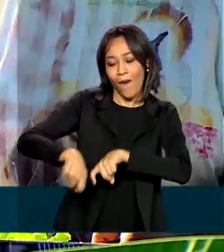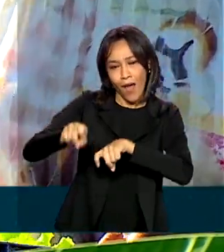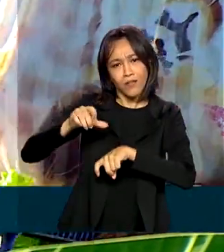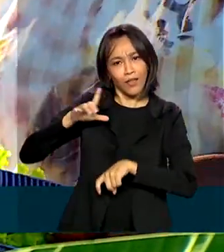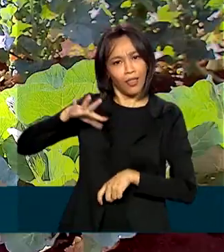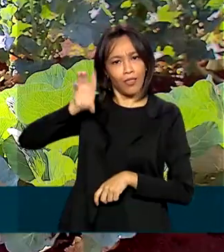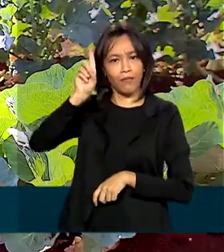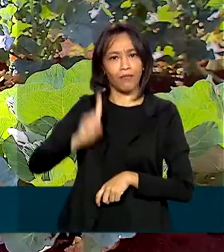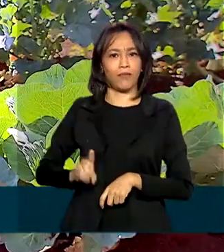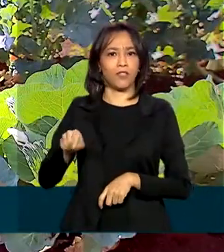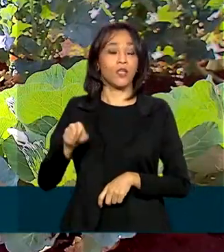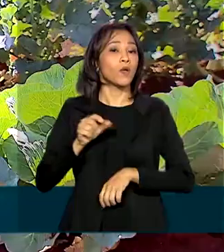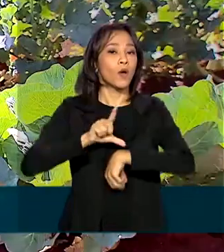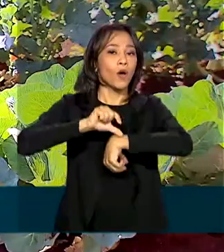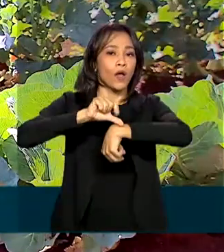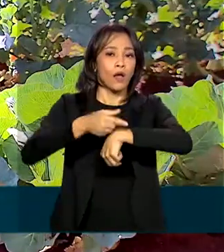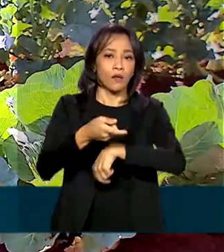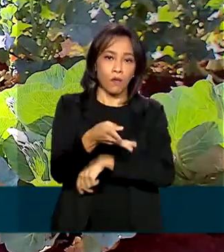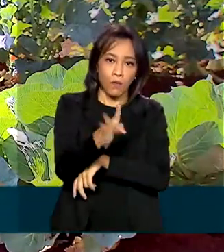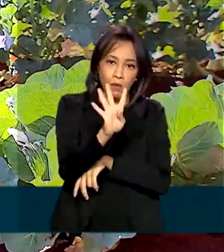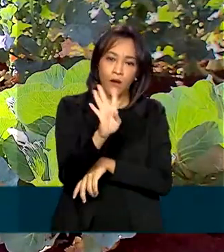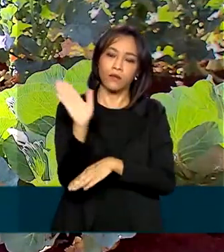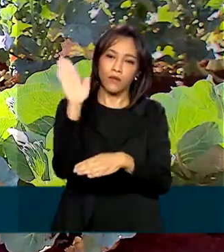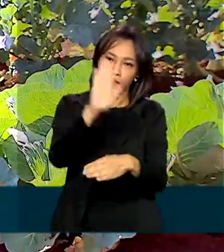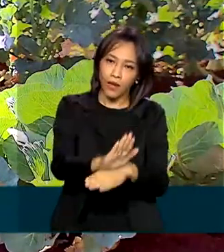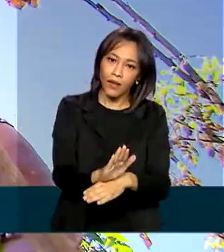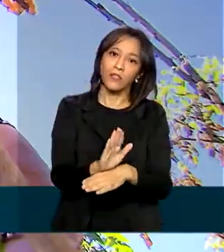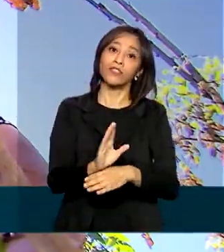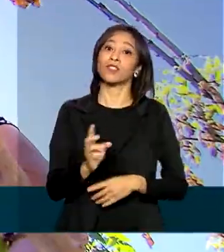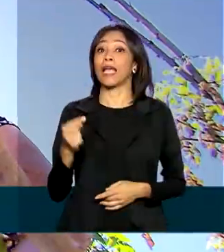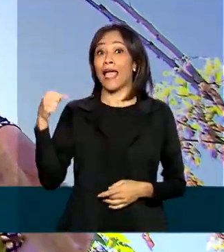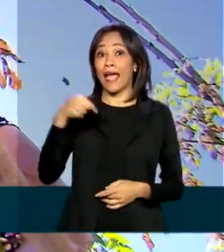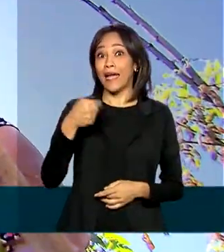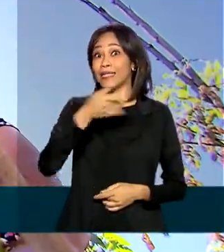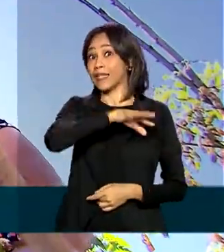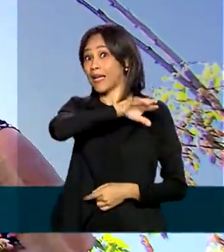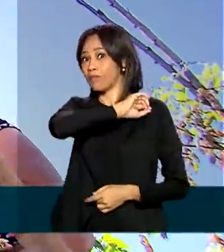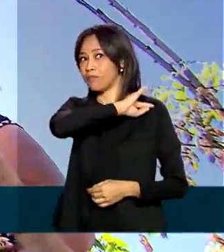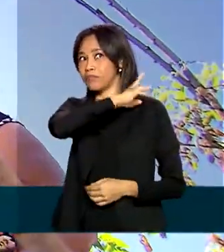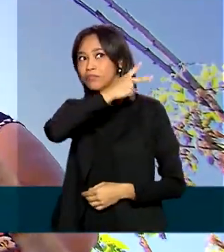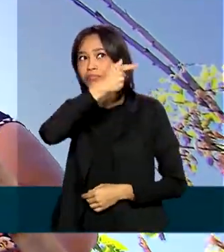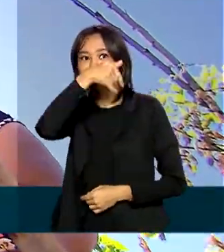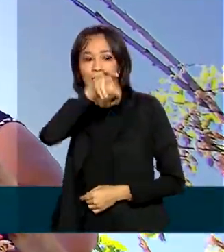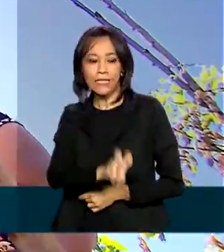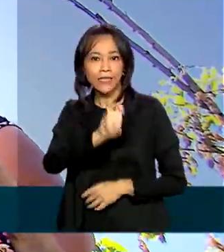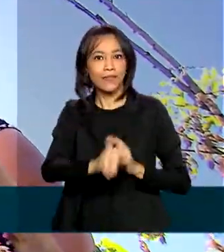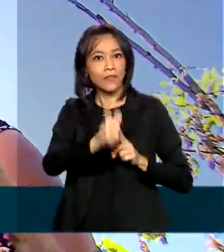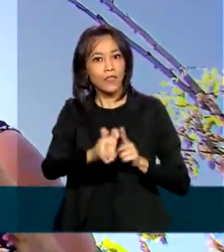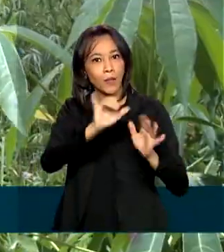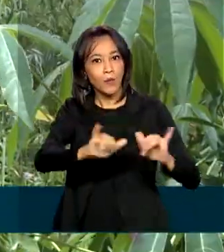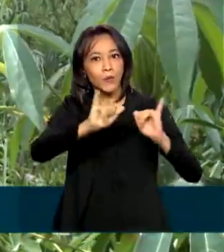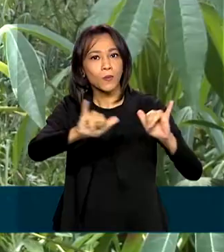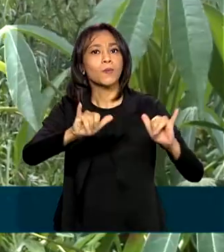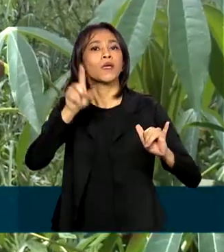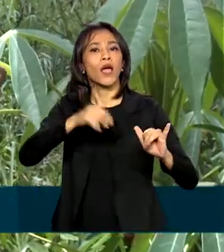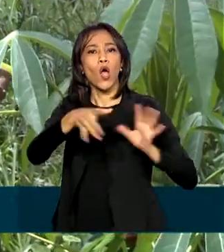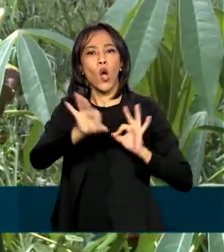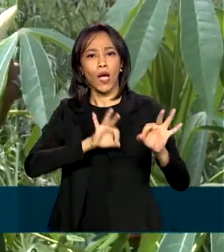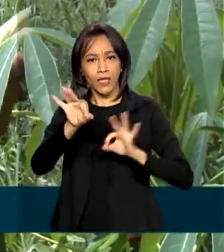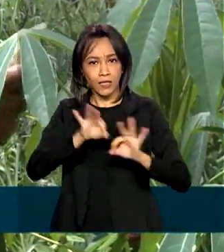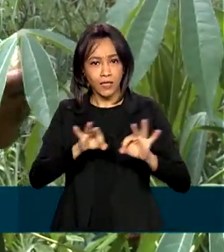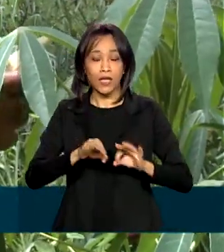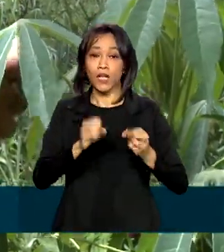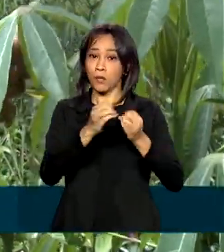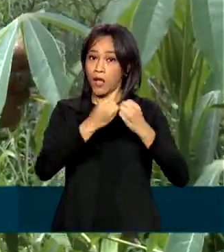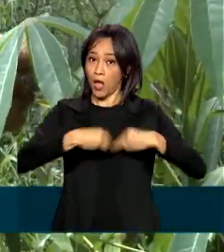Vai ser às 4 horas da tarde. Esta é a quinta edição da campanha, que é promovida pela ONU em